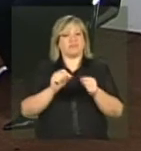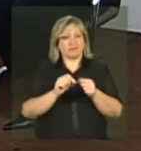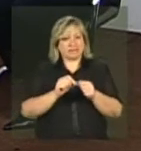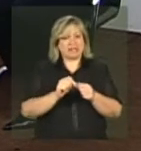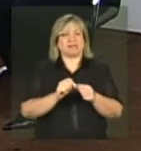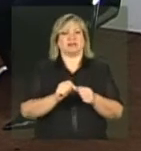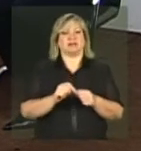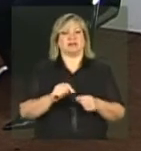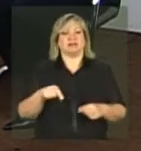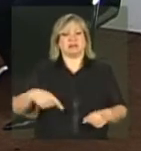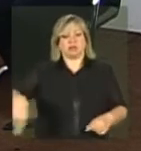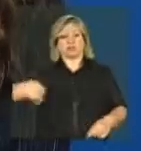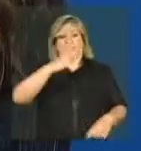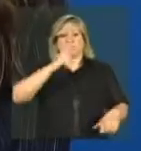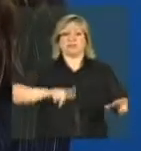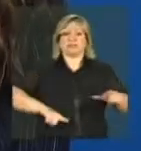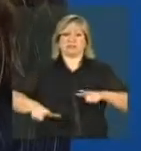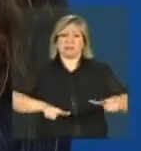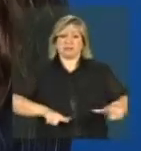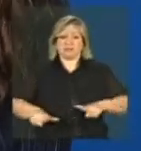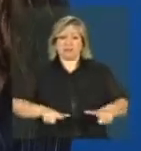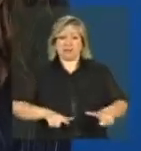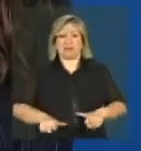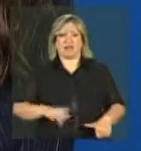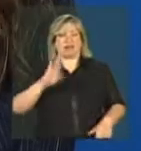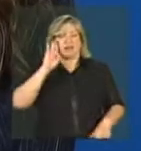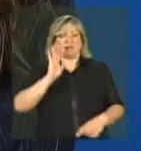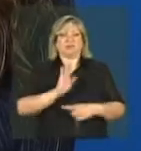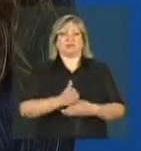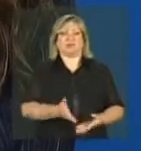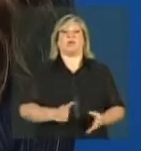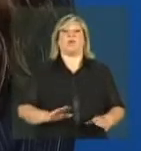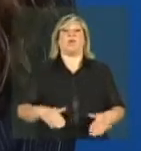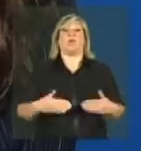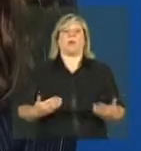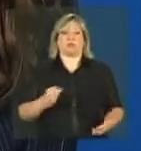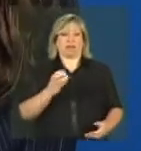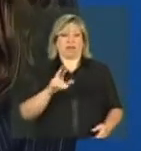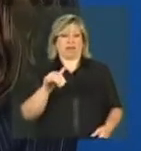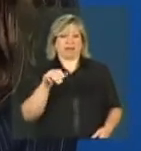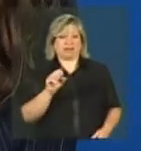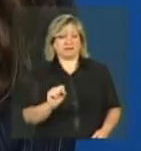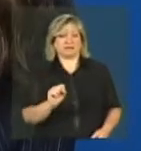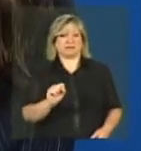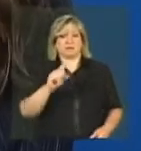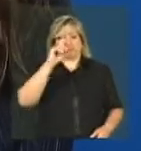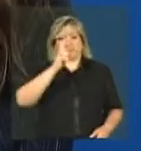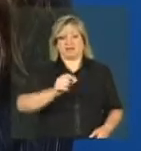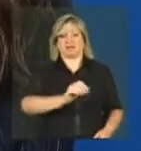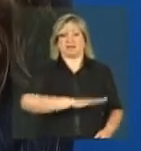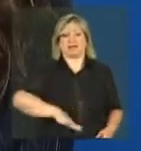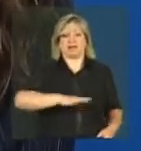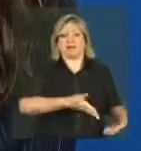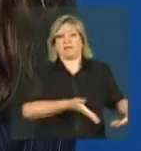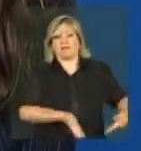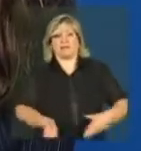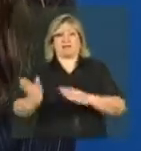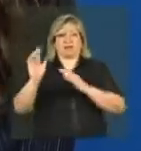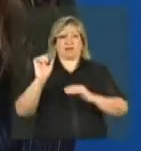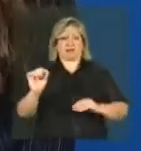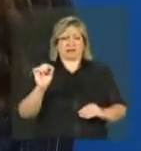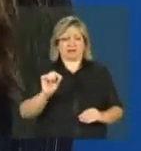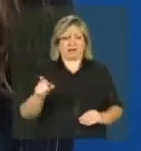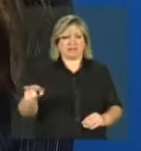nível dos gestores e operacionalizadas na ponta. Então, para quando o CRAS encaminhar uma criança para a rede de saúde, ela ser